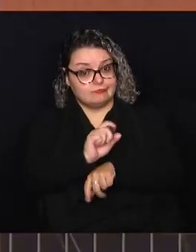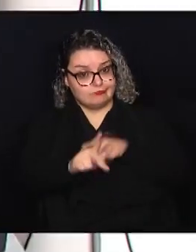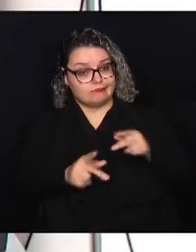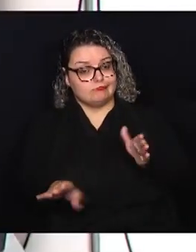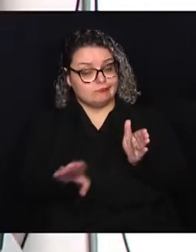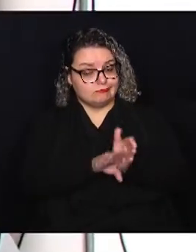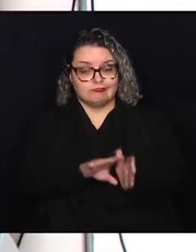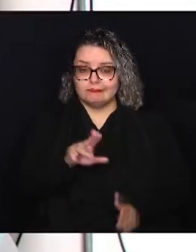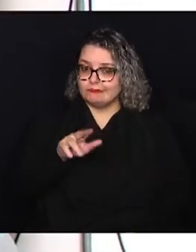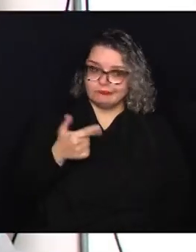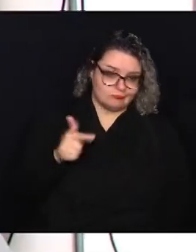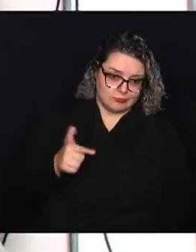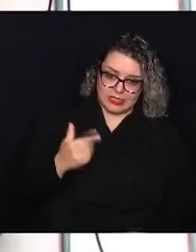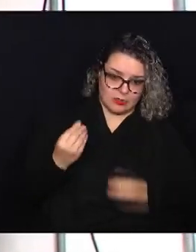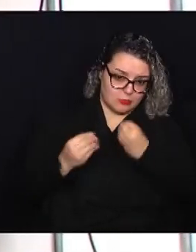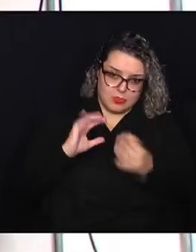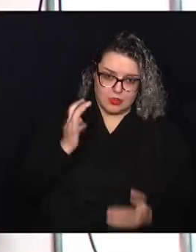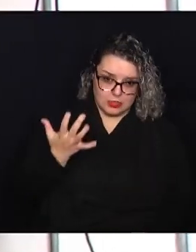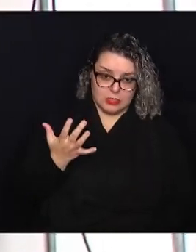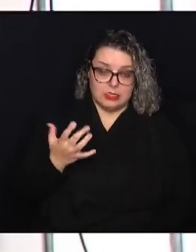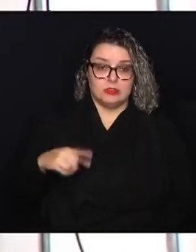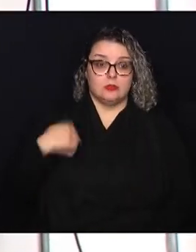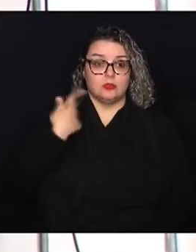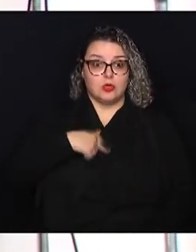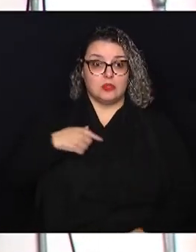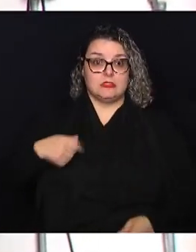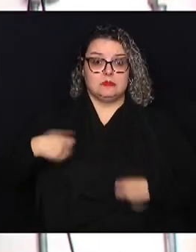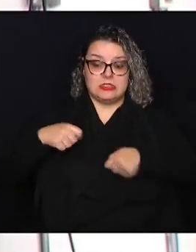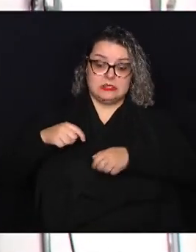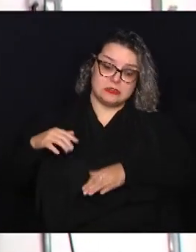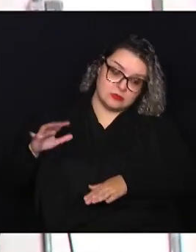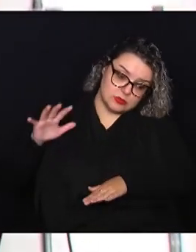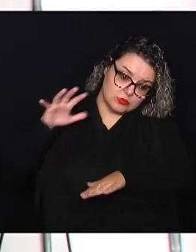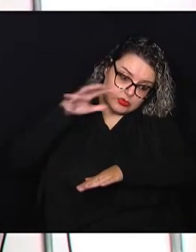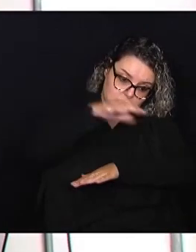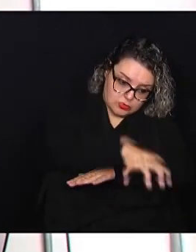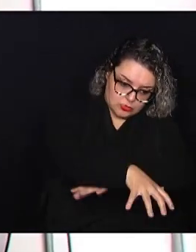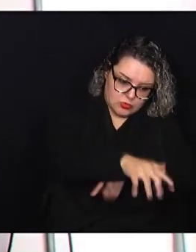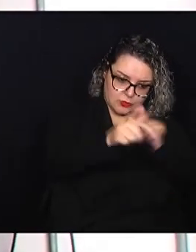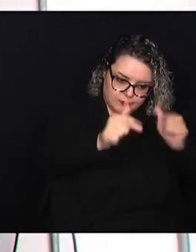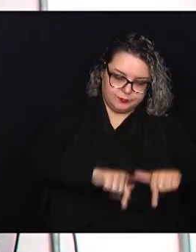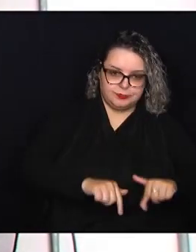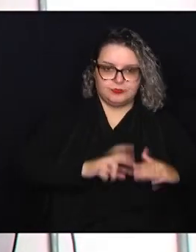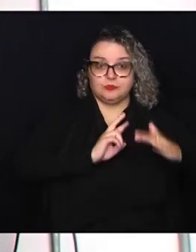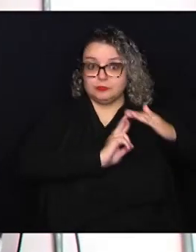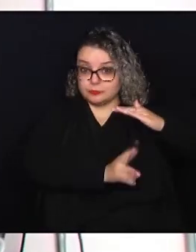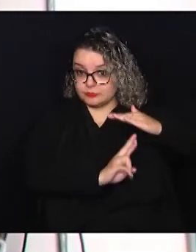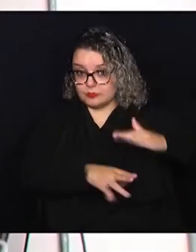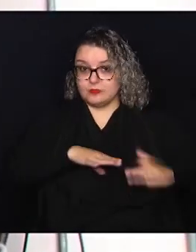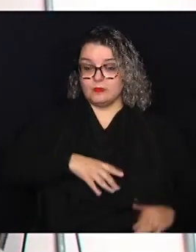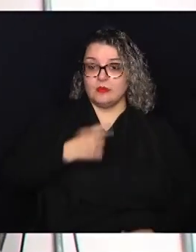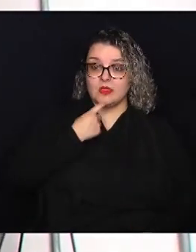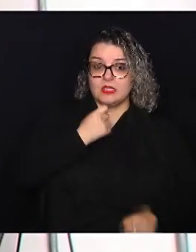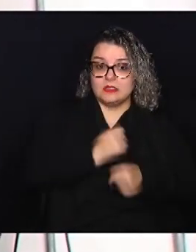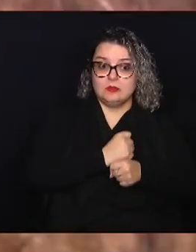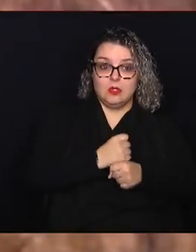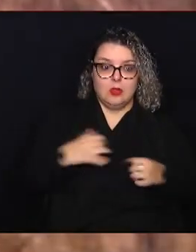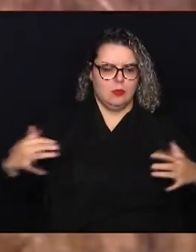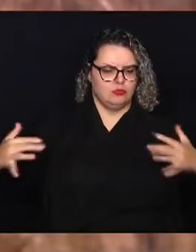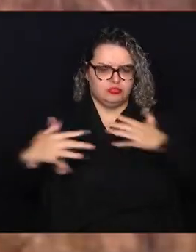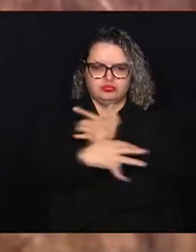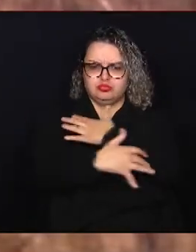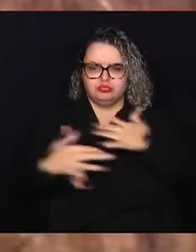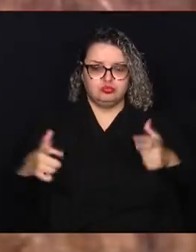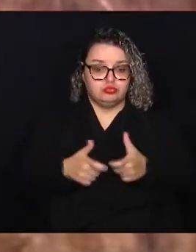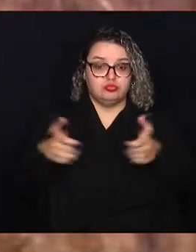isso acontece. Então a gente tem que ir onde o povo está. Por isso que nós fomos esse ano na rodoviária de Campinas, que tem um movimento enorme. Nós